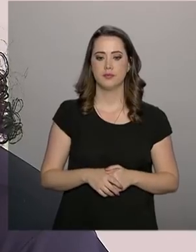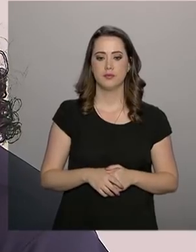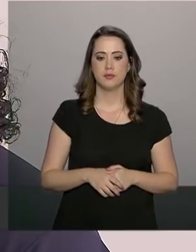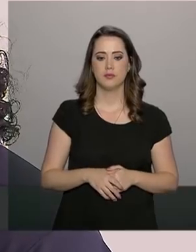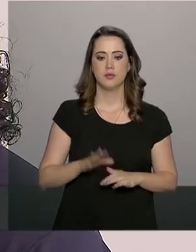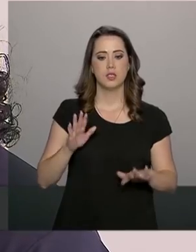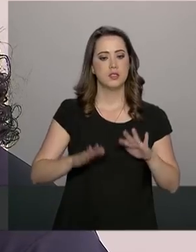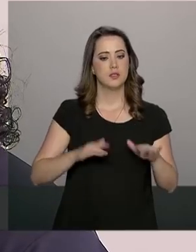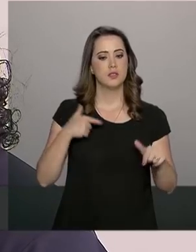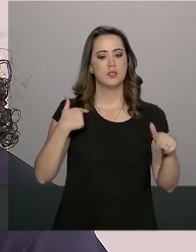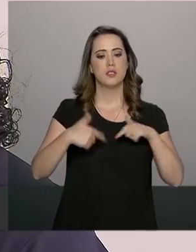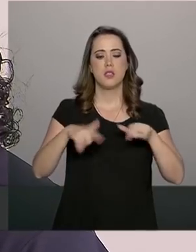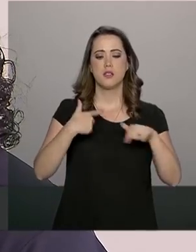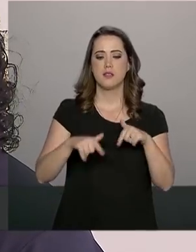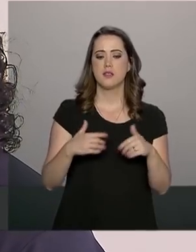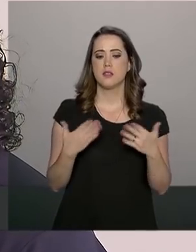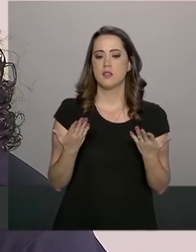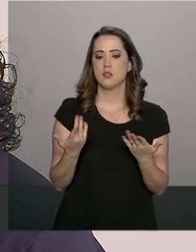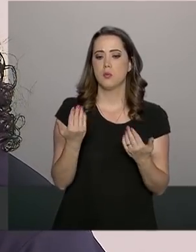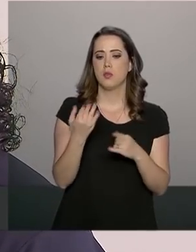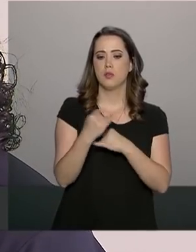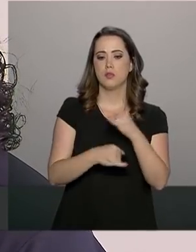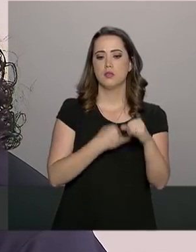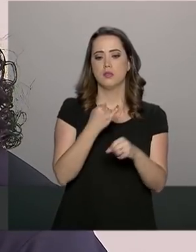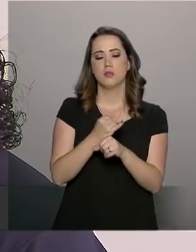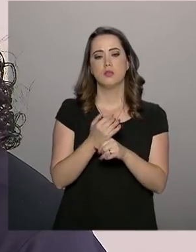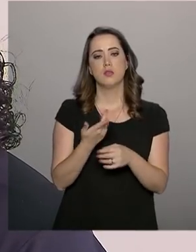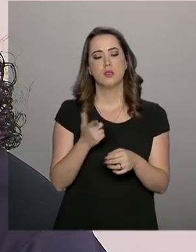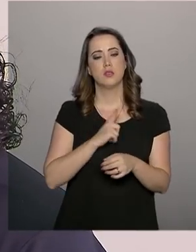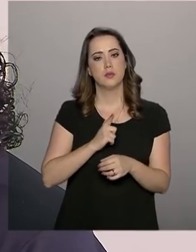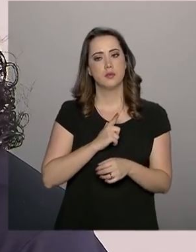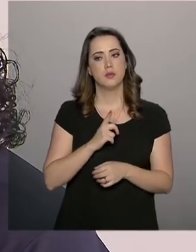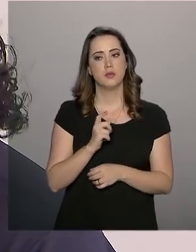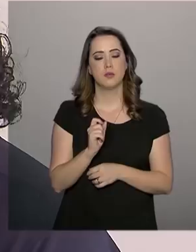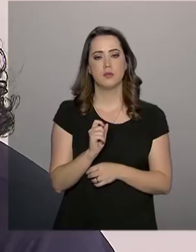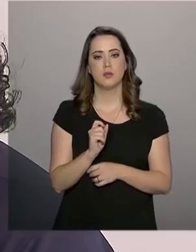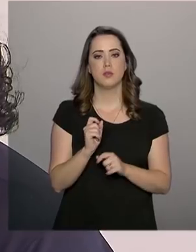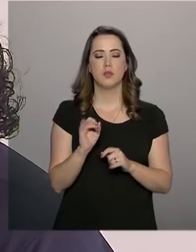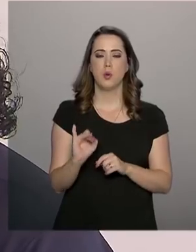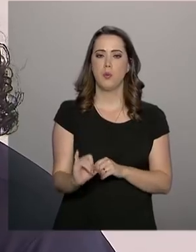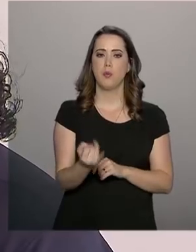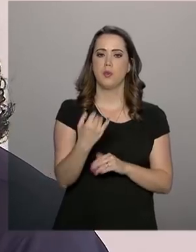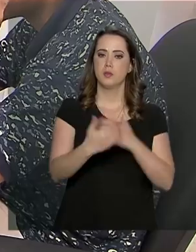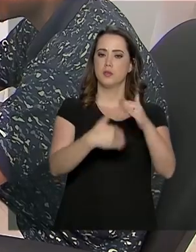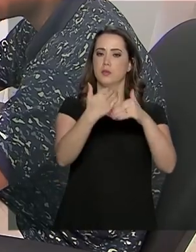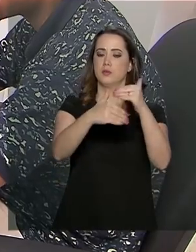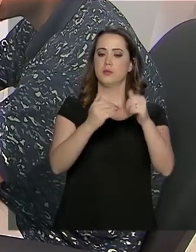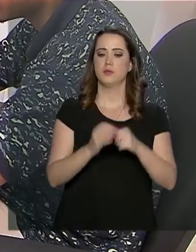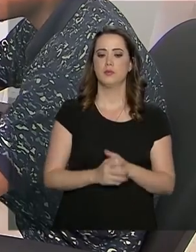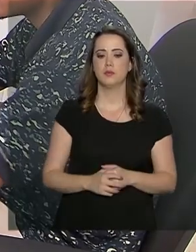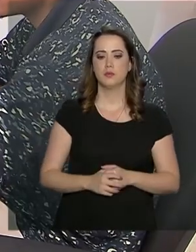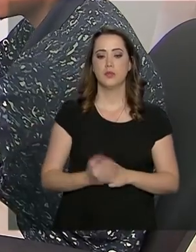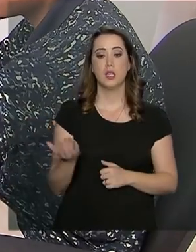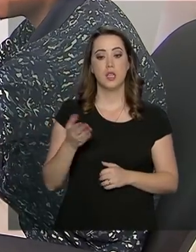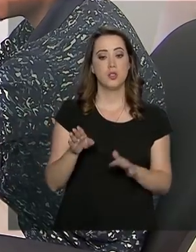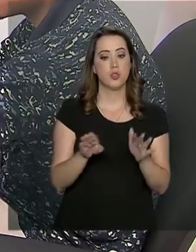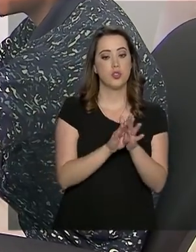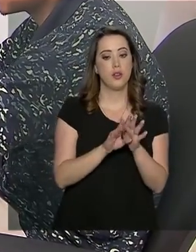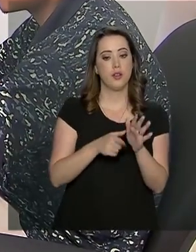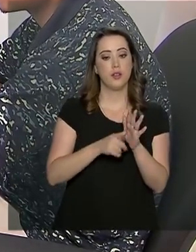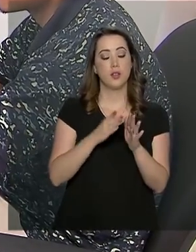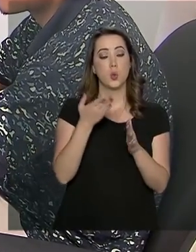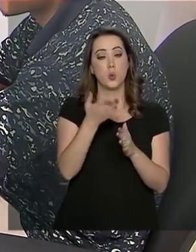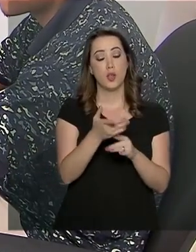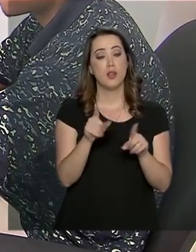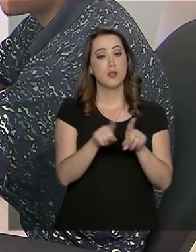gente fazendo alguma atividade igual à internet, né? A gente tem... a oportunidade cresce, né? E eles chegaram cedo